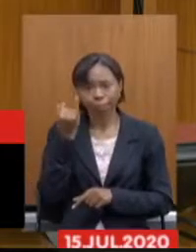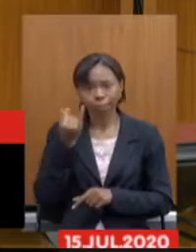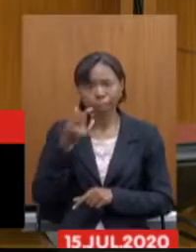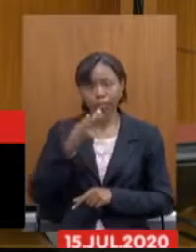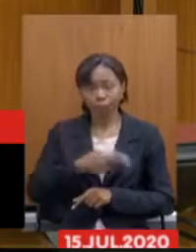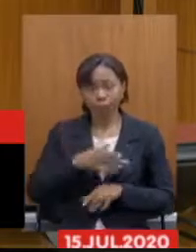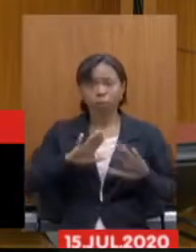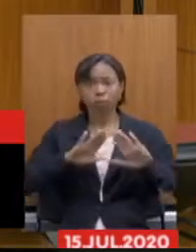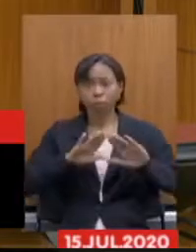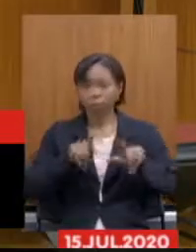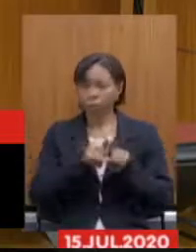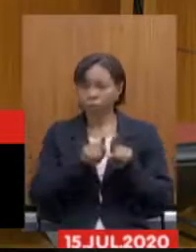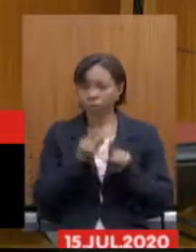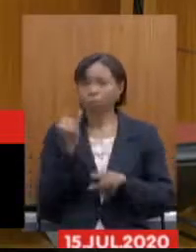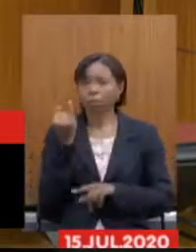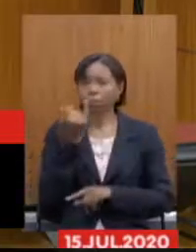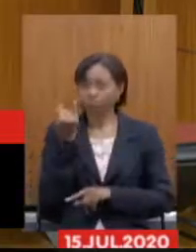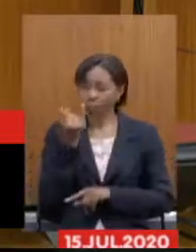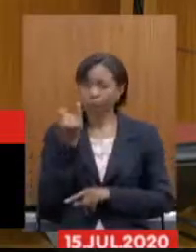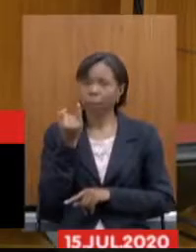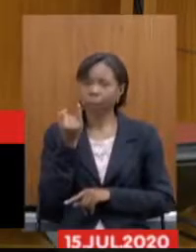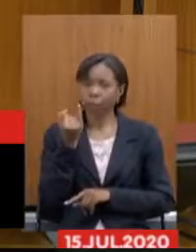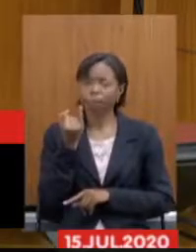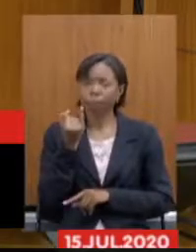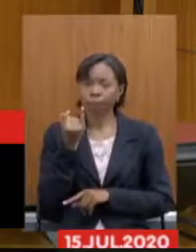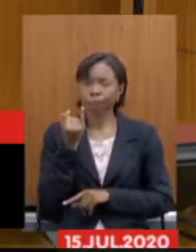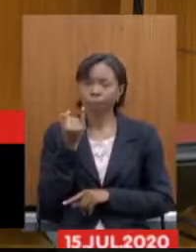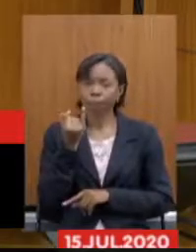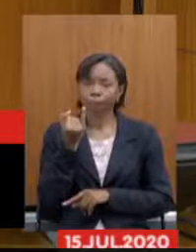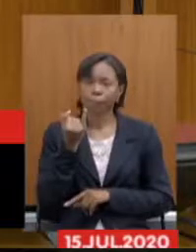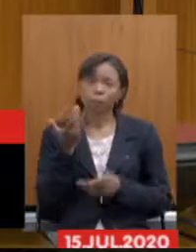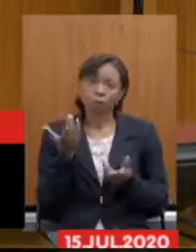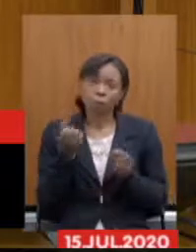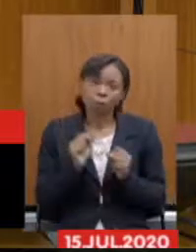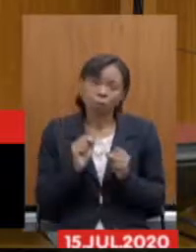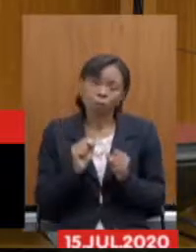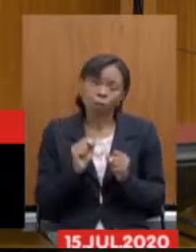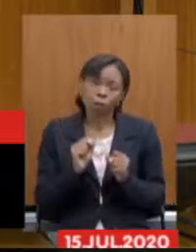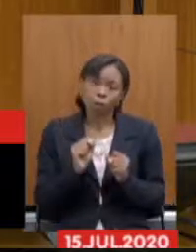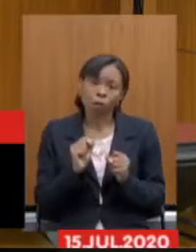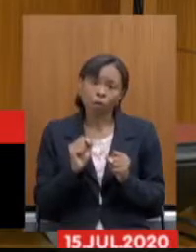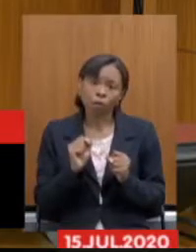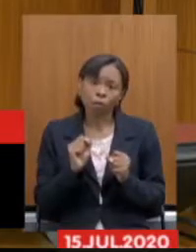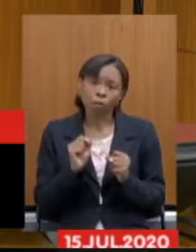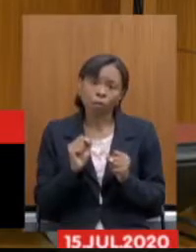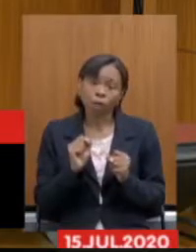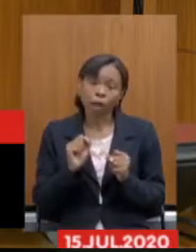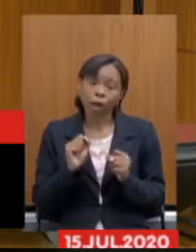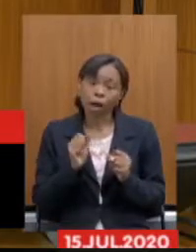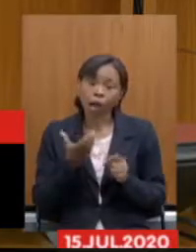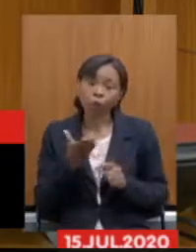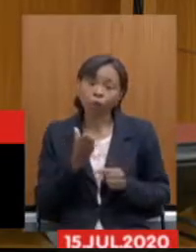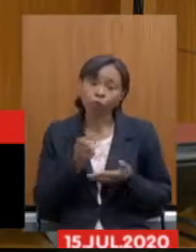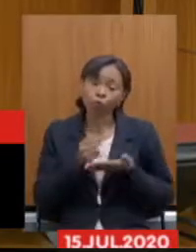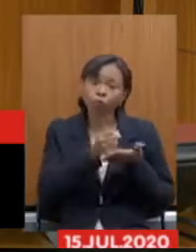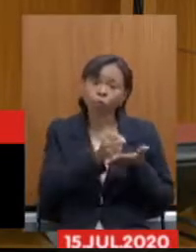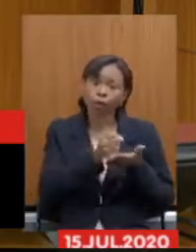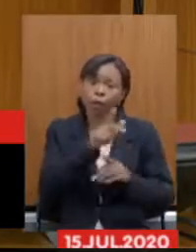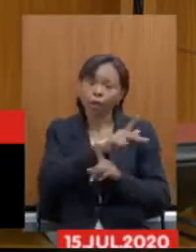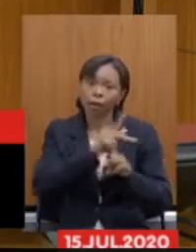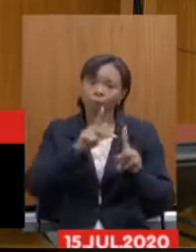Assembleia e traria um enriquecimento para a própria Previdência complementar.